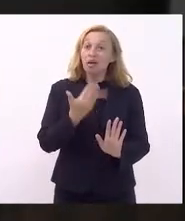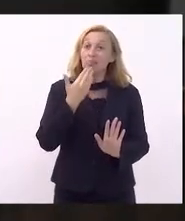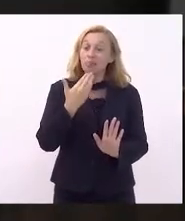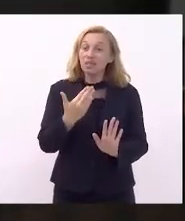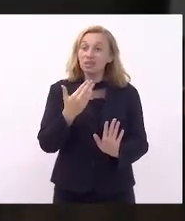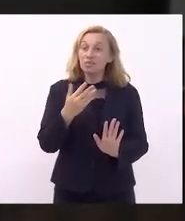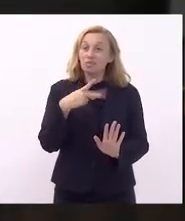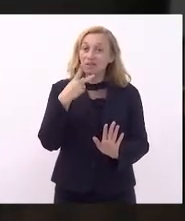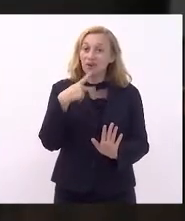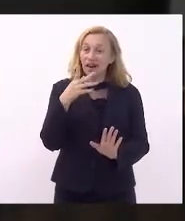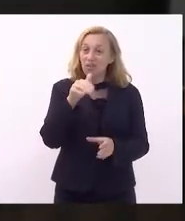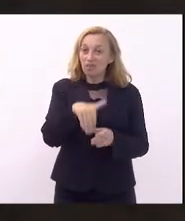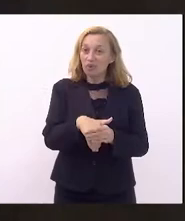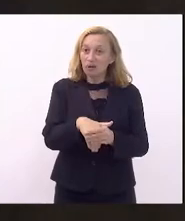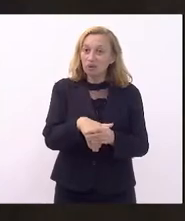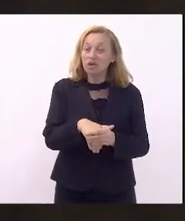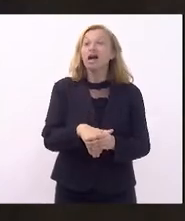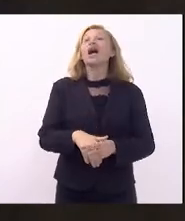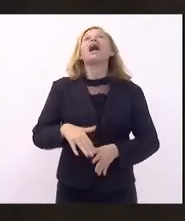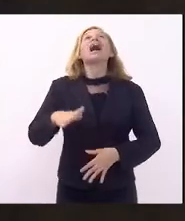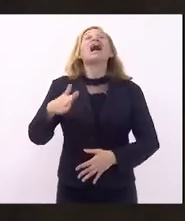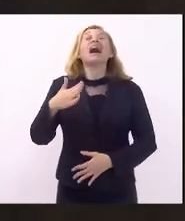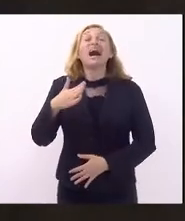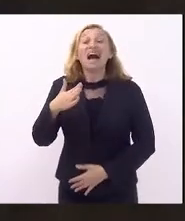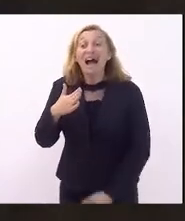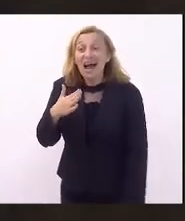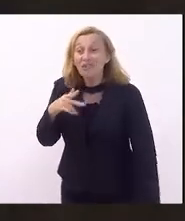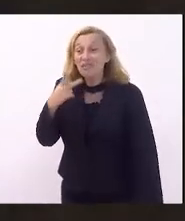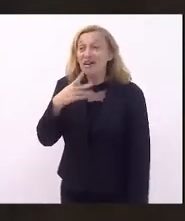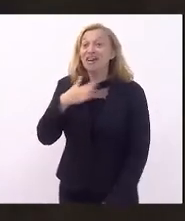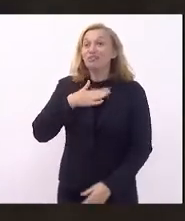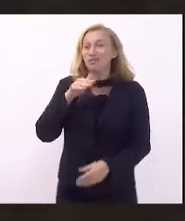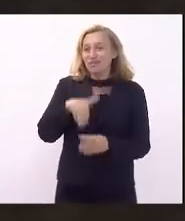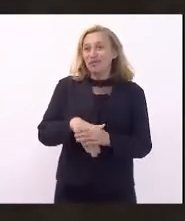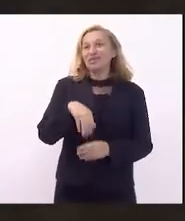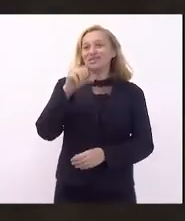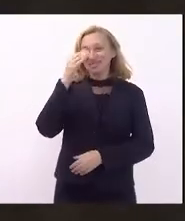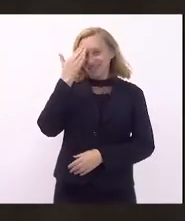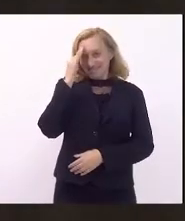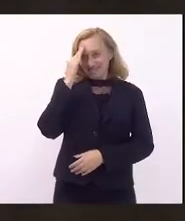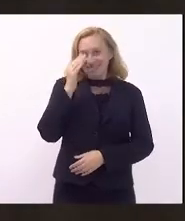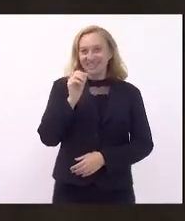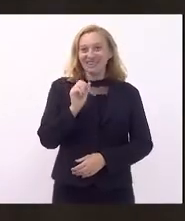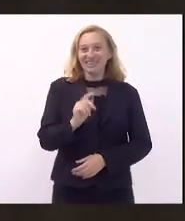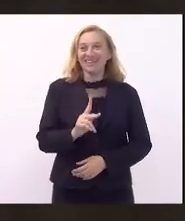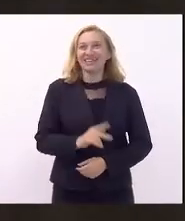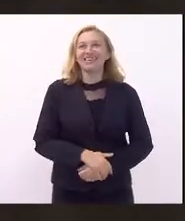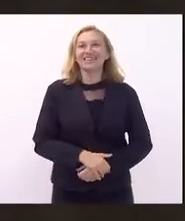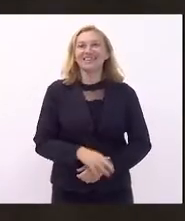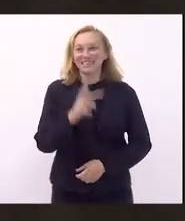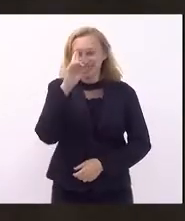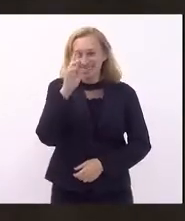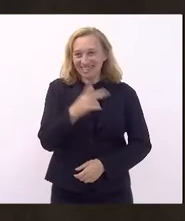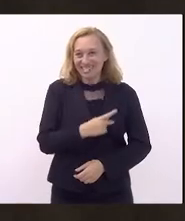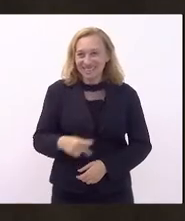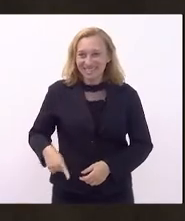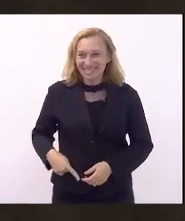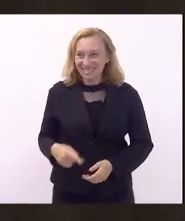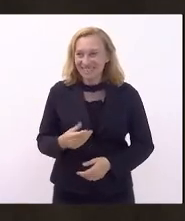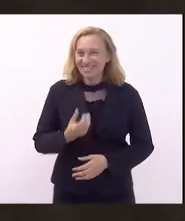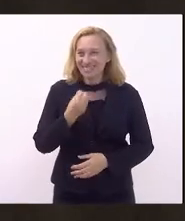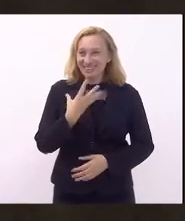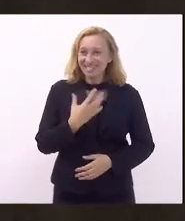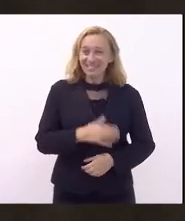para declarar... Ah, minha declaração de voto. Está bom, está bom, está bom. Bom, presidente. Estou animado. É.